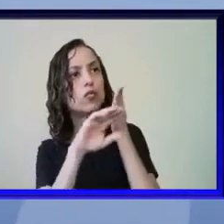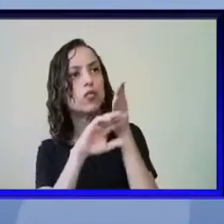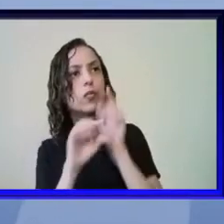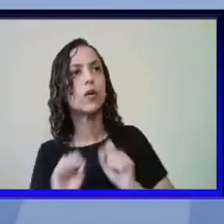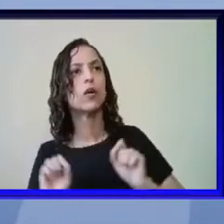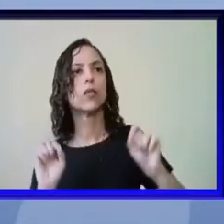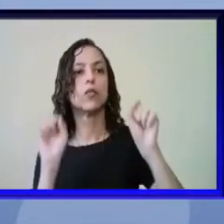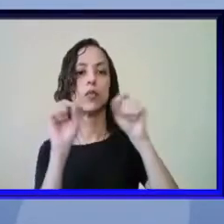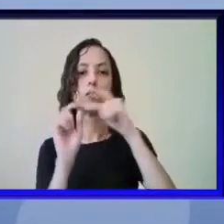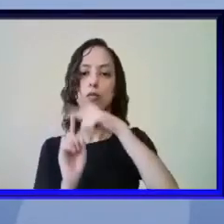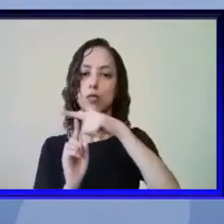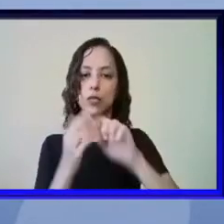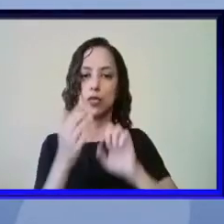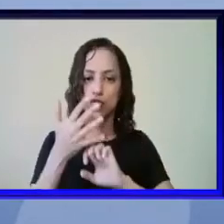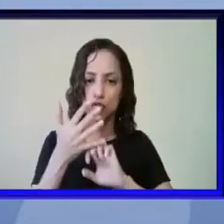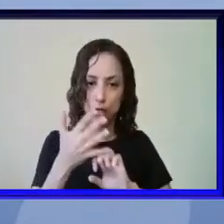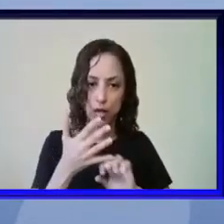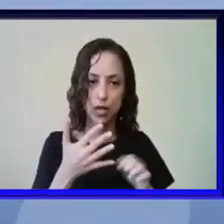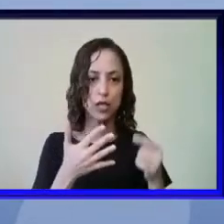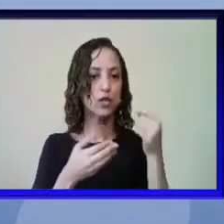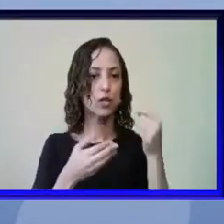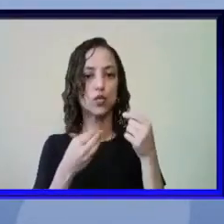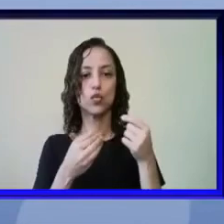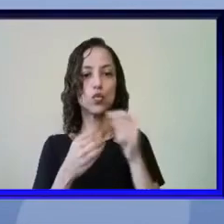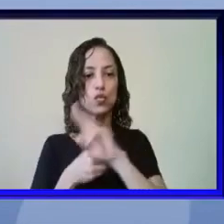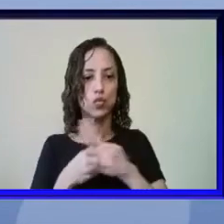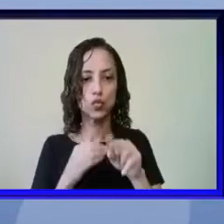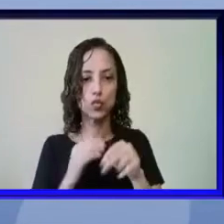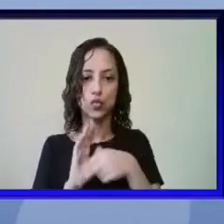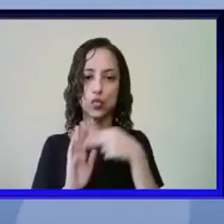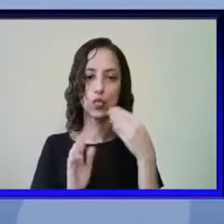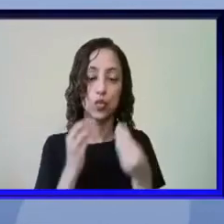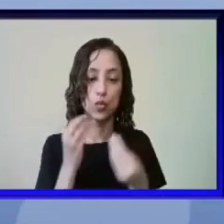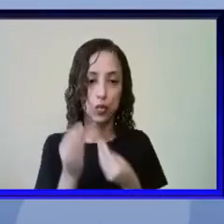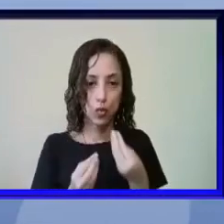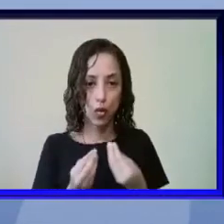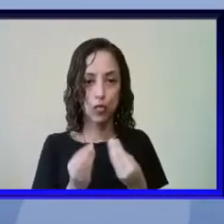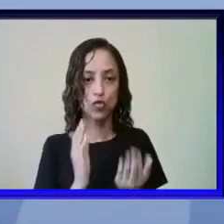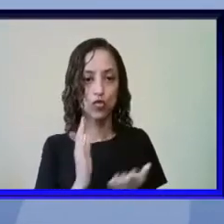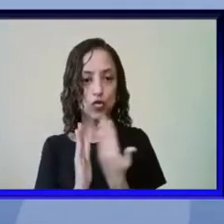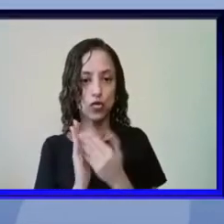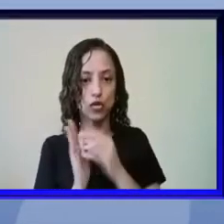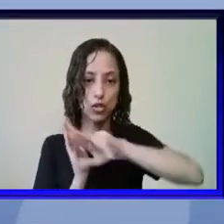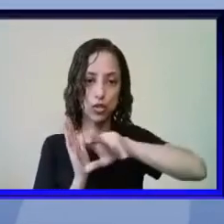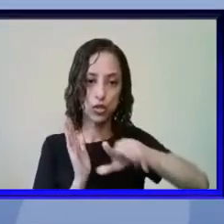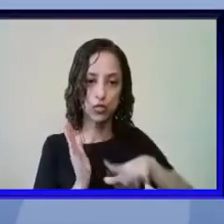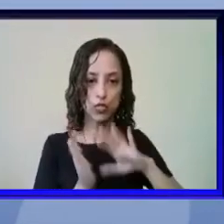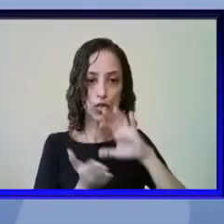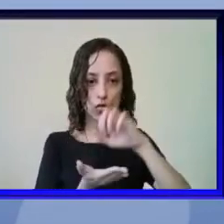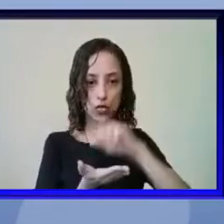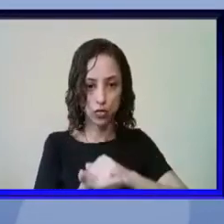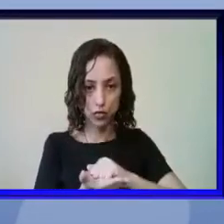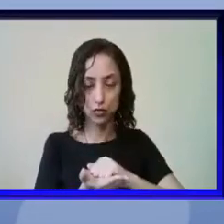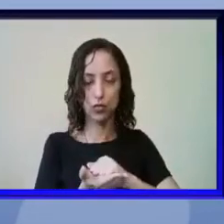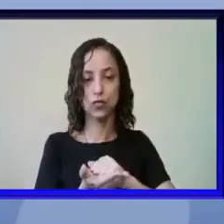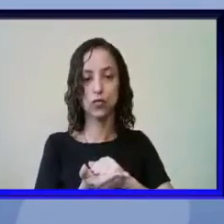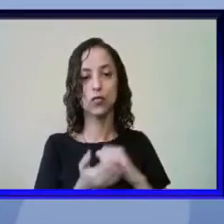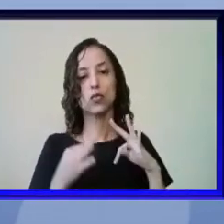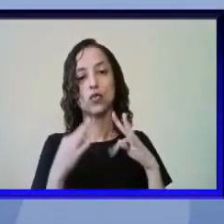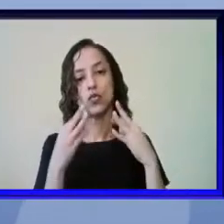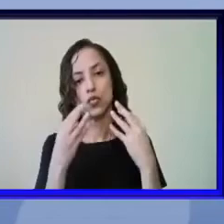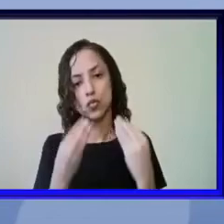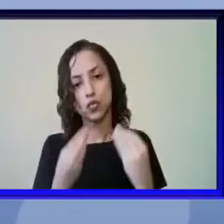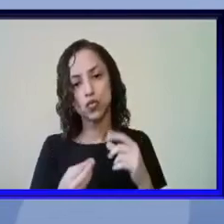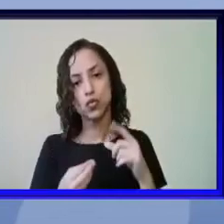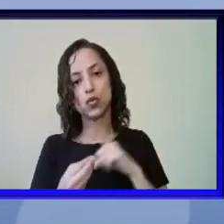espécimes fotos das etiquetas fotos dos livros de registros tudo aquilo